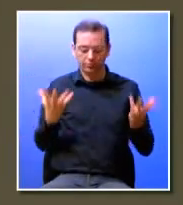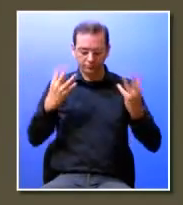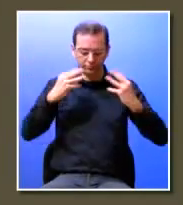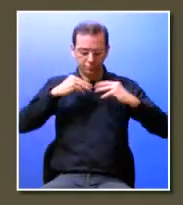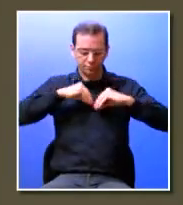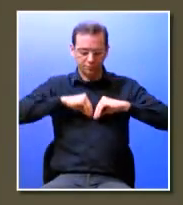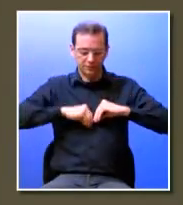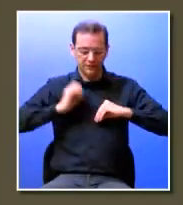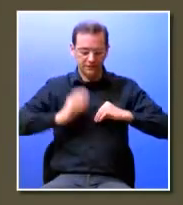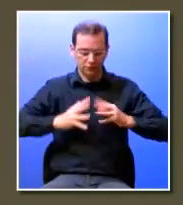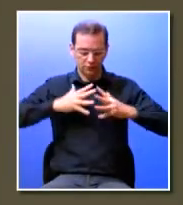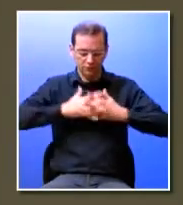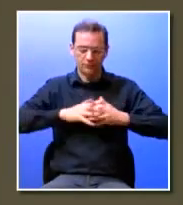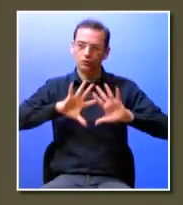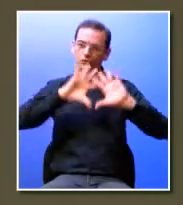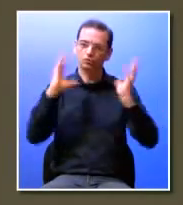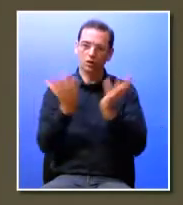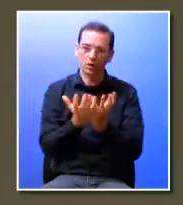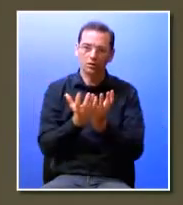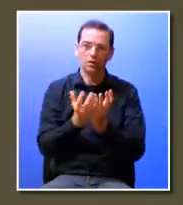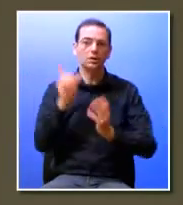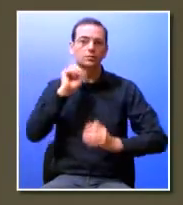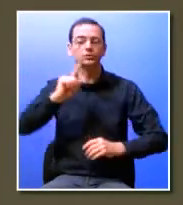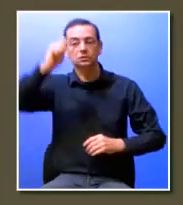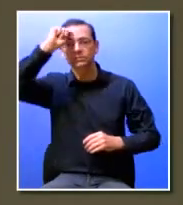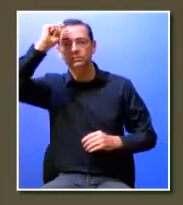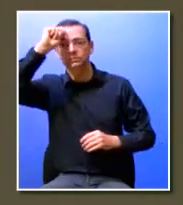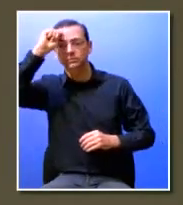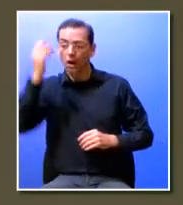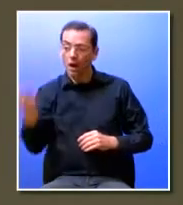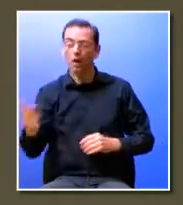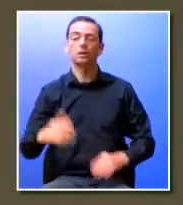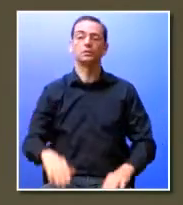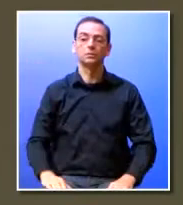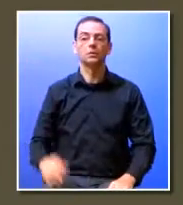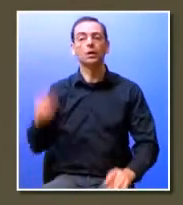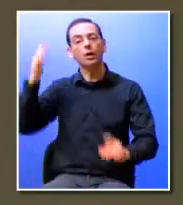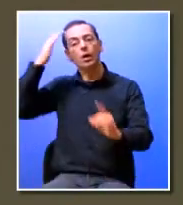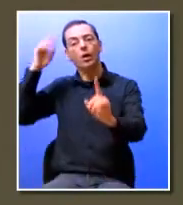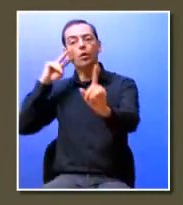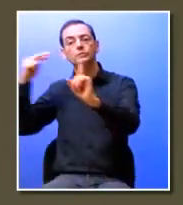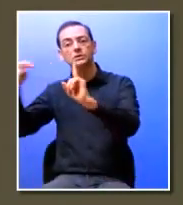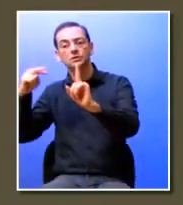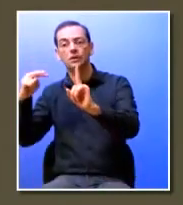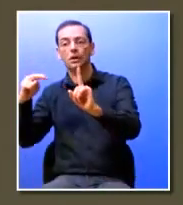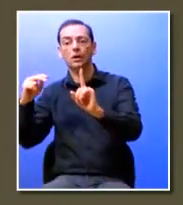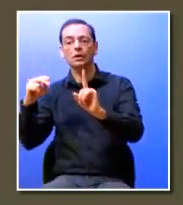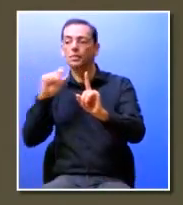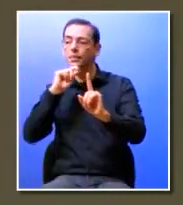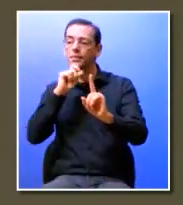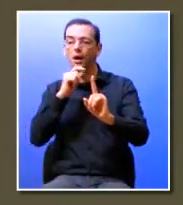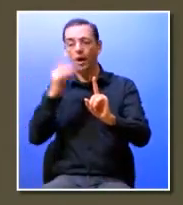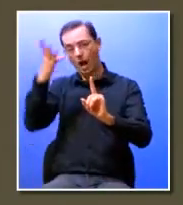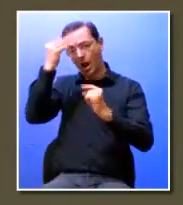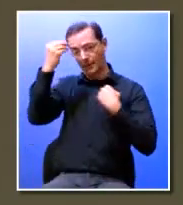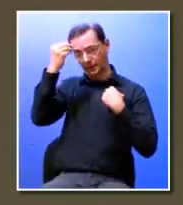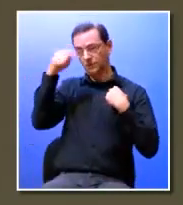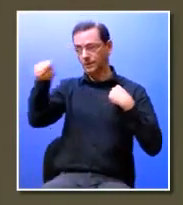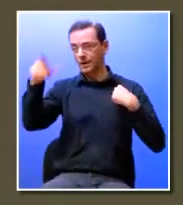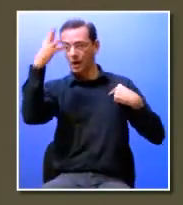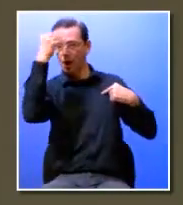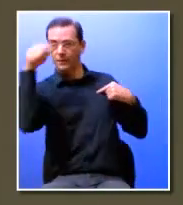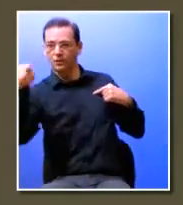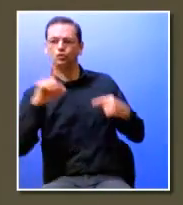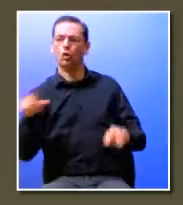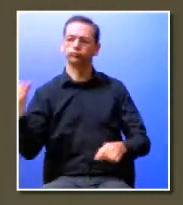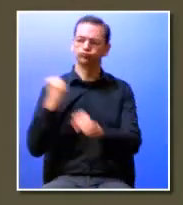extremamente importante que exista num local de estágio e que os estágios sejam vistos desta forma com um momento de aprendizagem para ambas as partes e não simplesmente forças